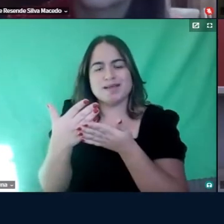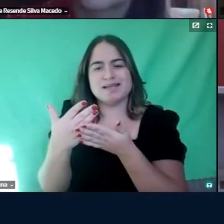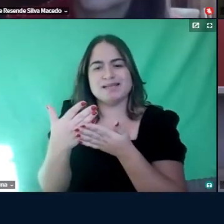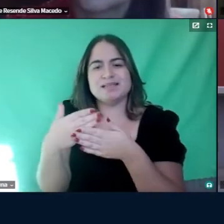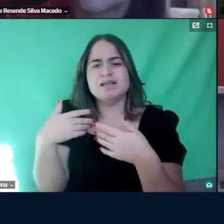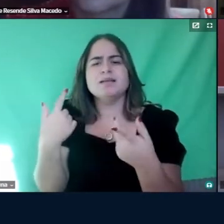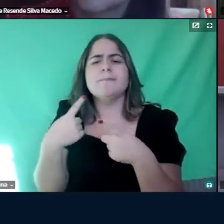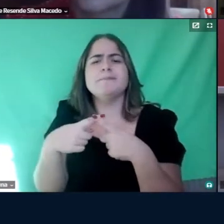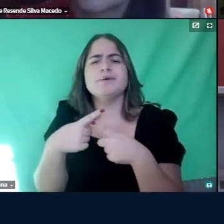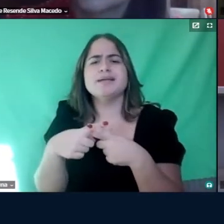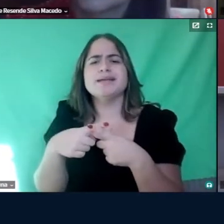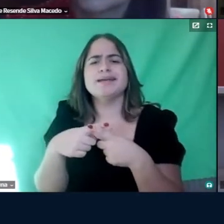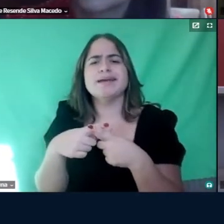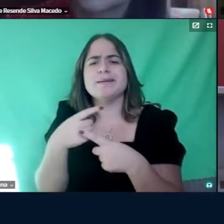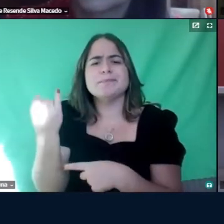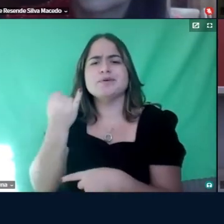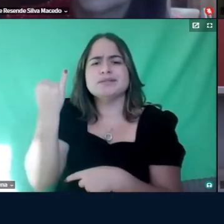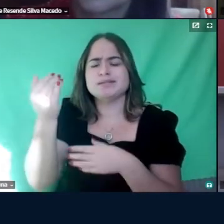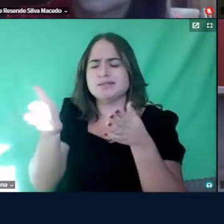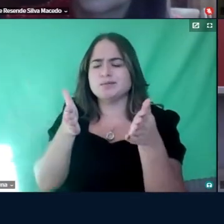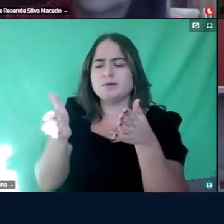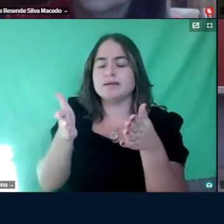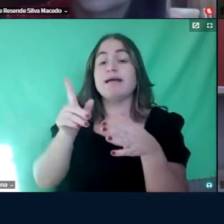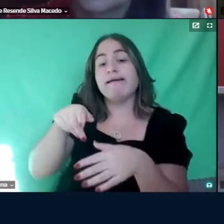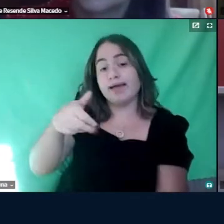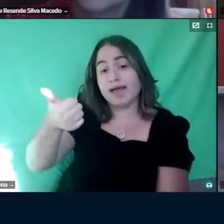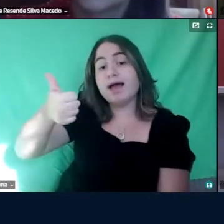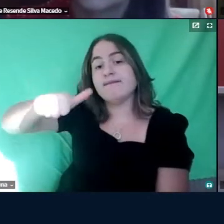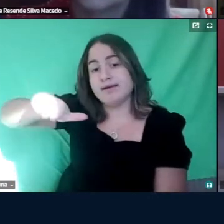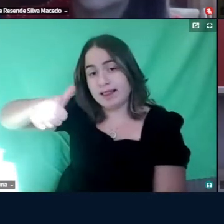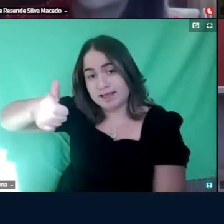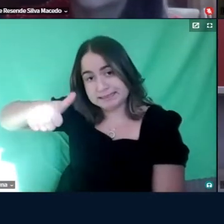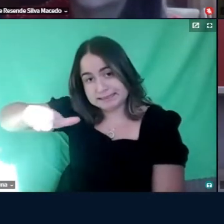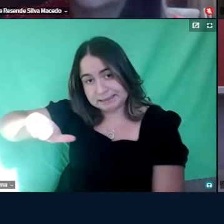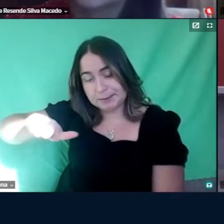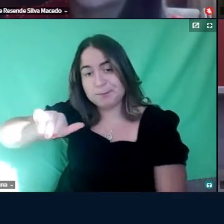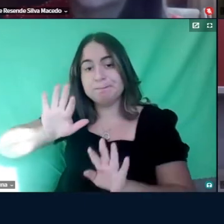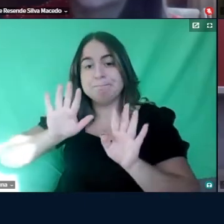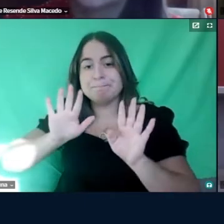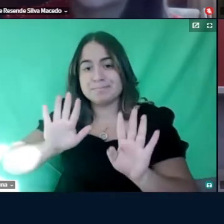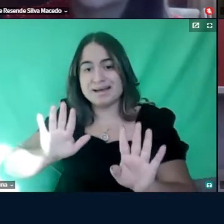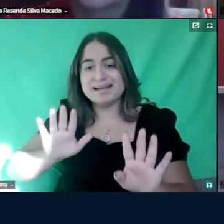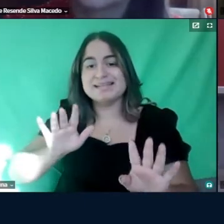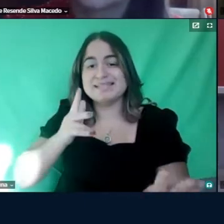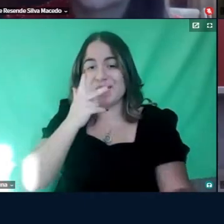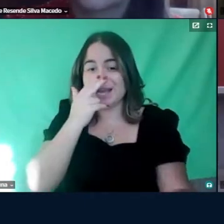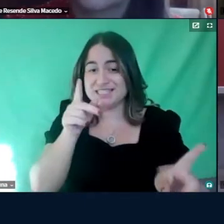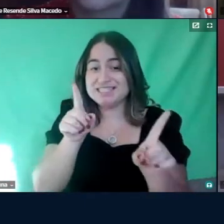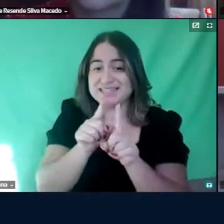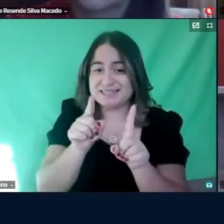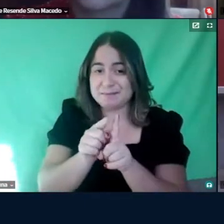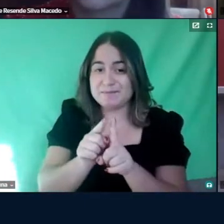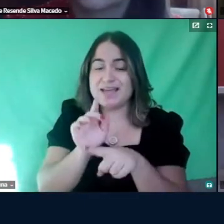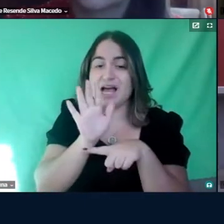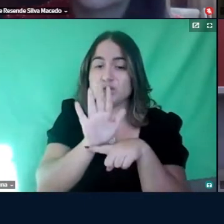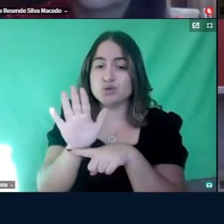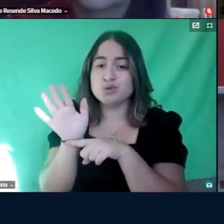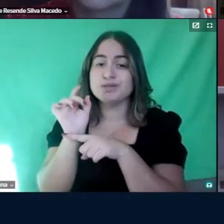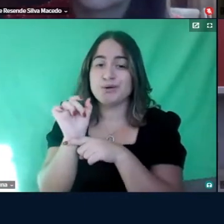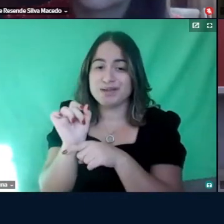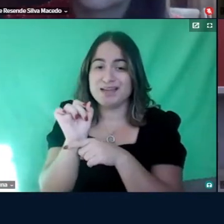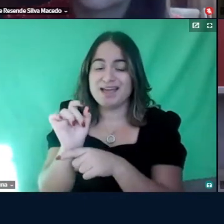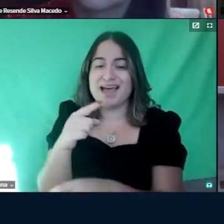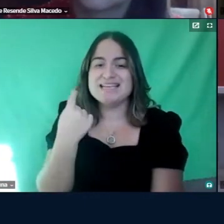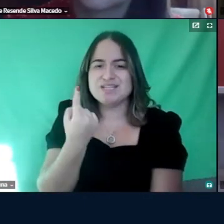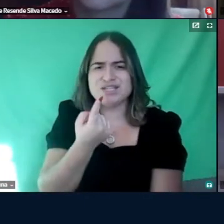que que serve esse momento, que é o momento de avaliação, né, mas, eu acho que também serve, né, para a gente